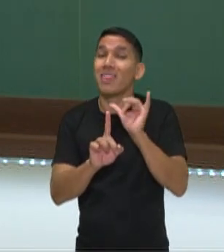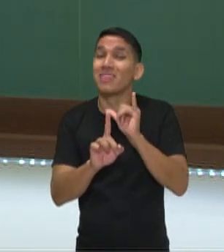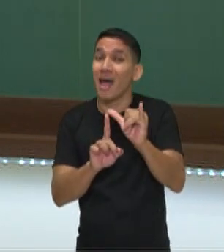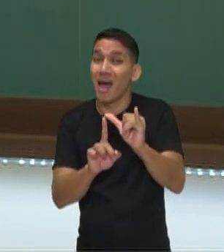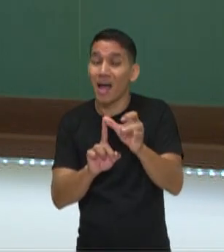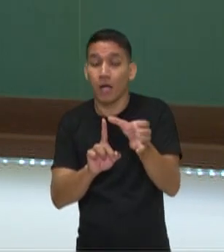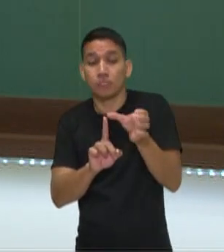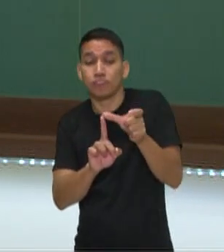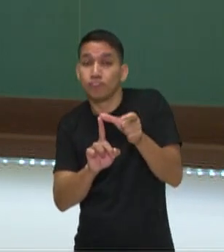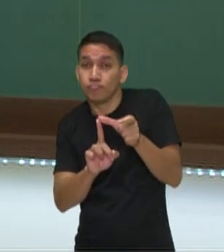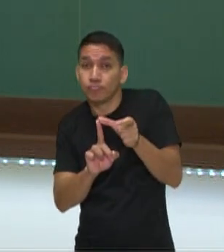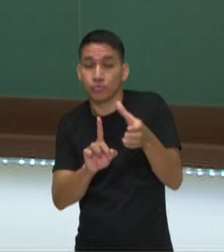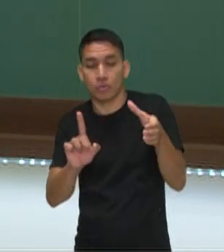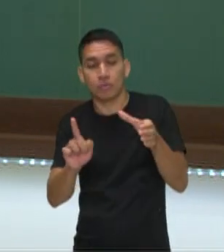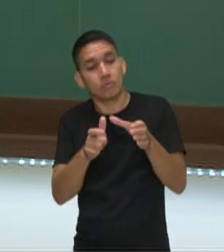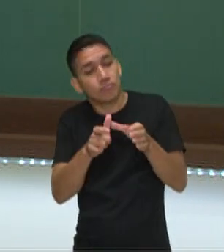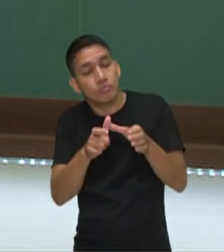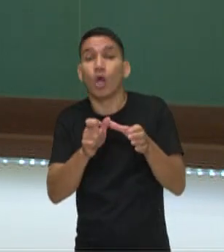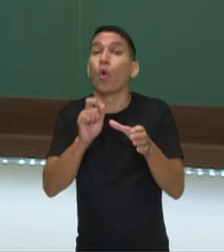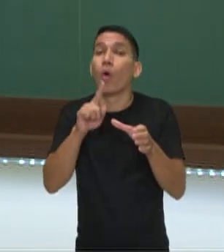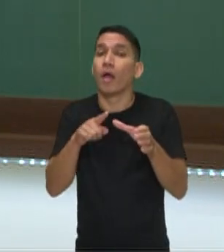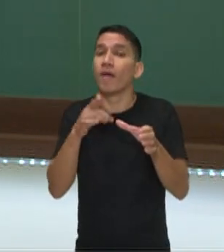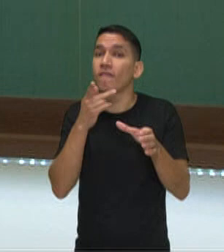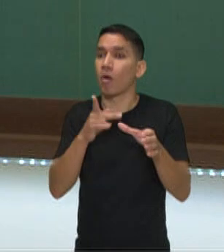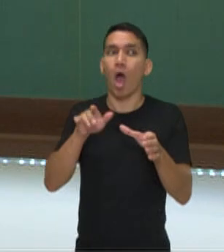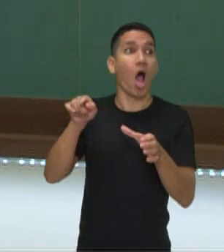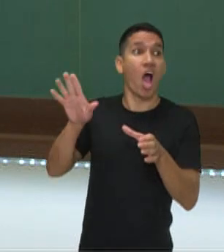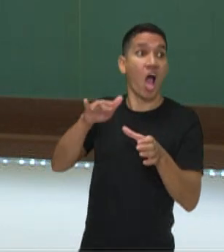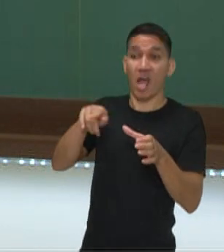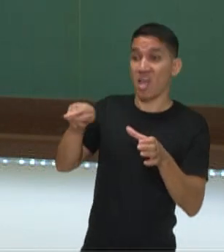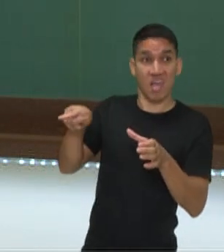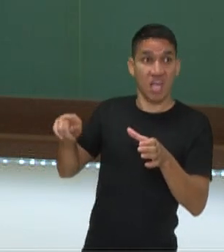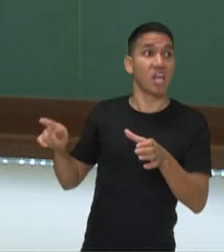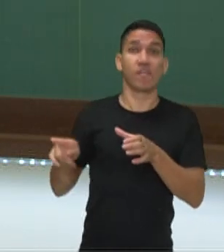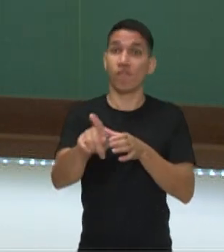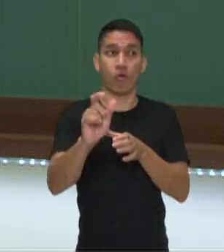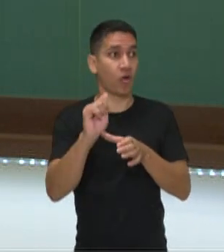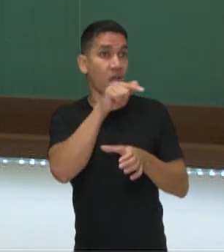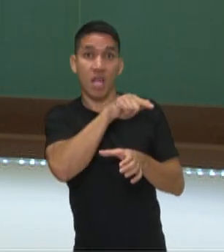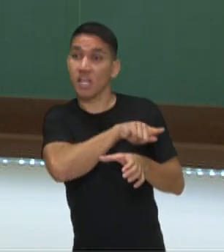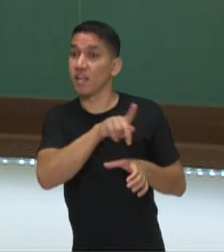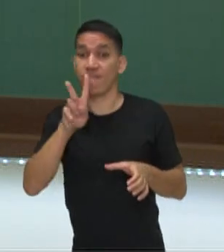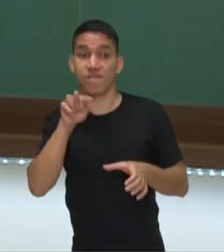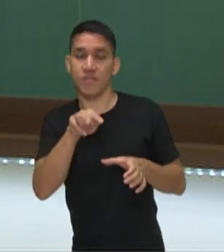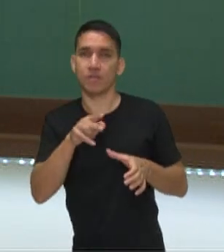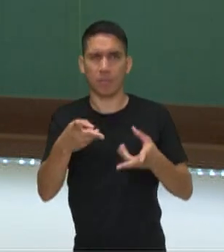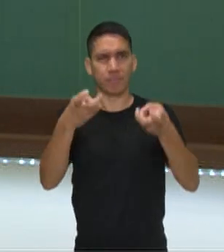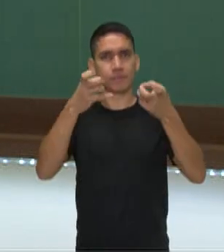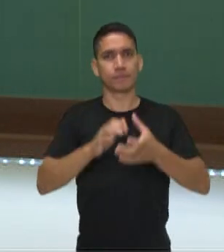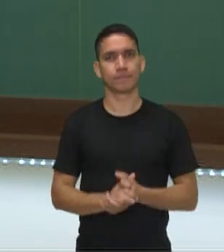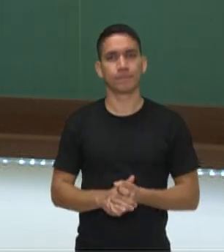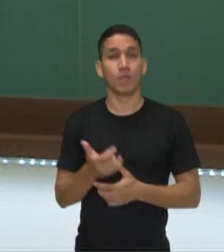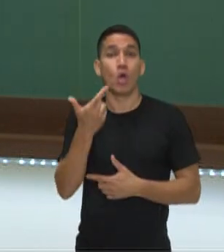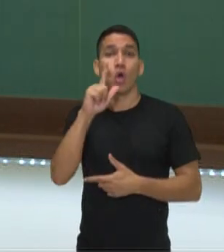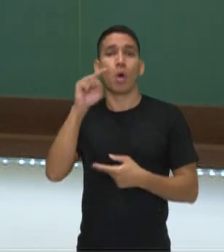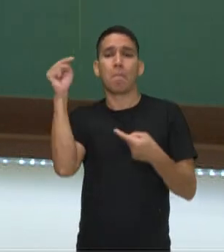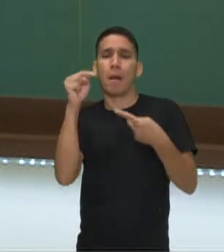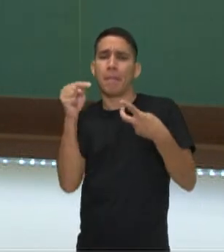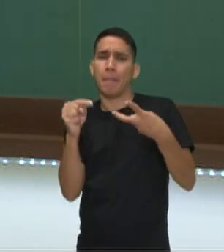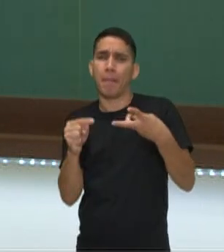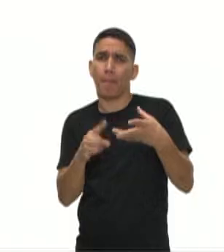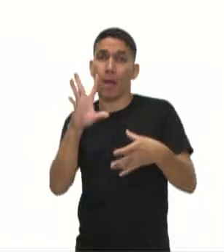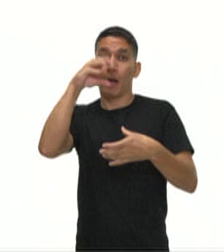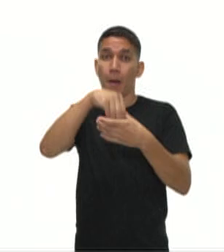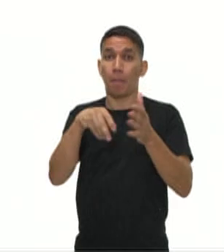alguns, então ele tá ali olhando, ó, ele foi, ele viu. Percebeu? Os outros constituintes do